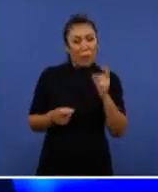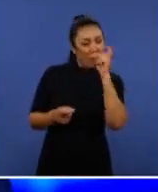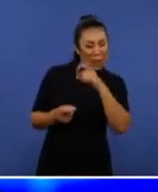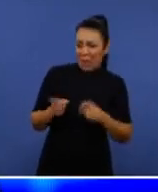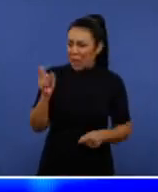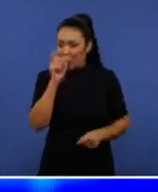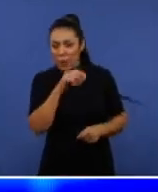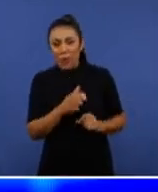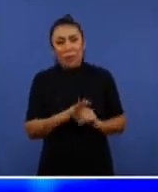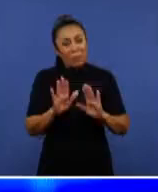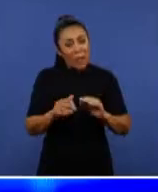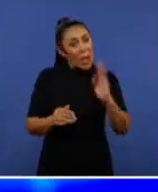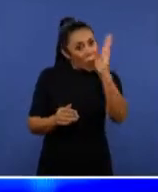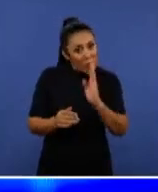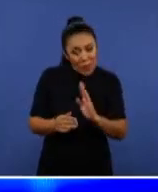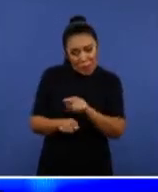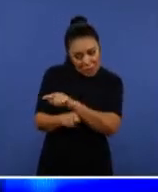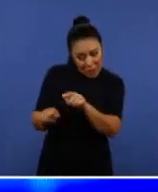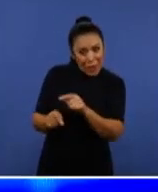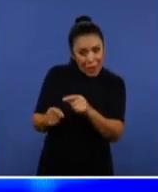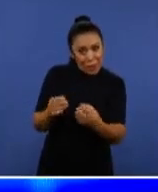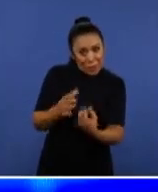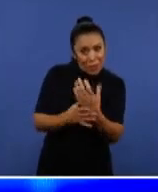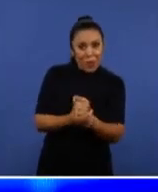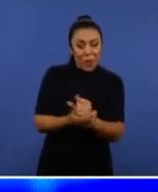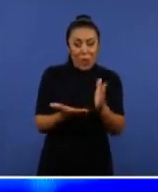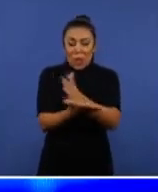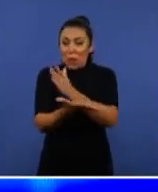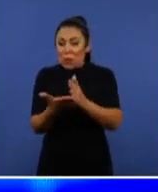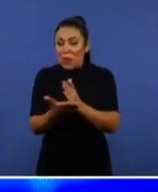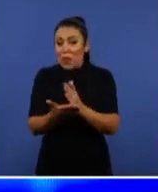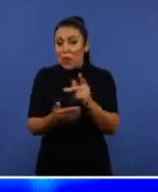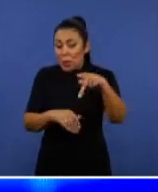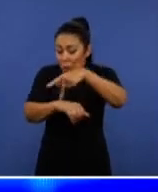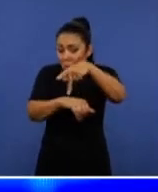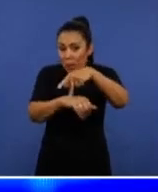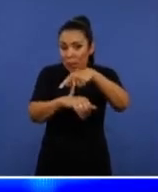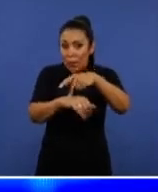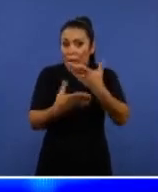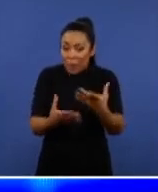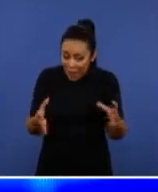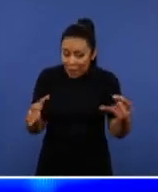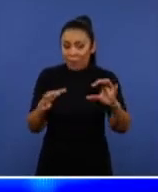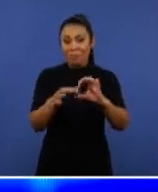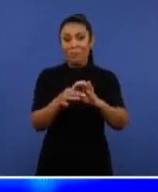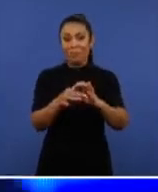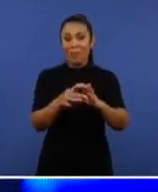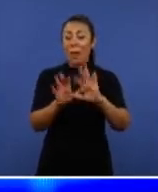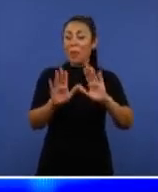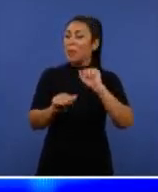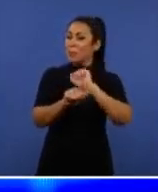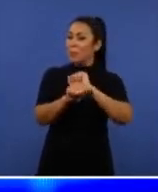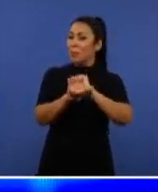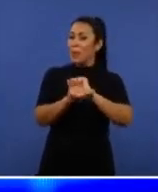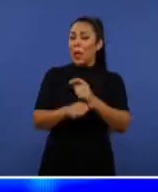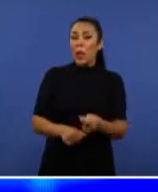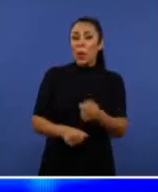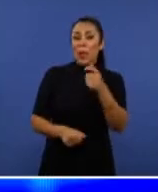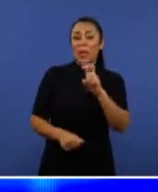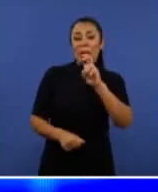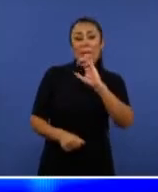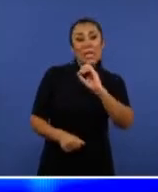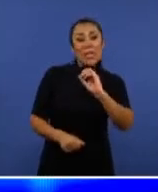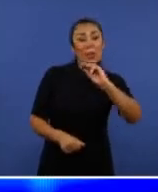mentira para lá, isso é o Brasil que essa gente está produzindo, dividindo a nossa nação e eu quero reconciliar. Mas espera um pouquinho, quase 50